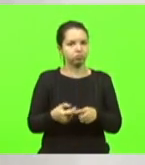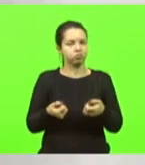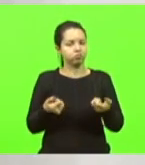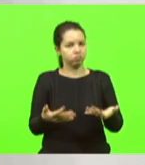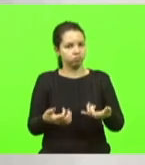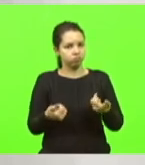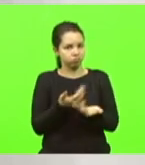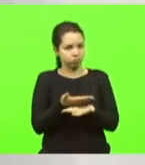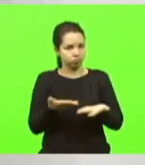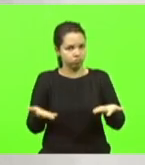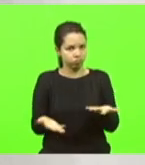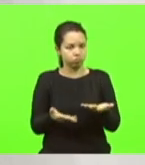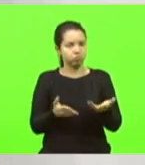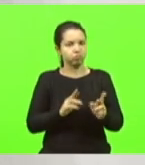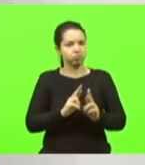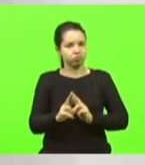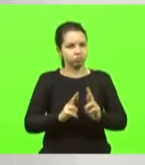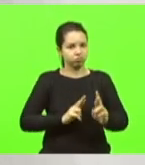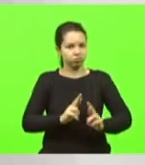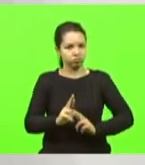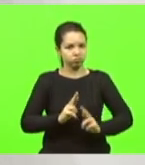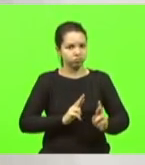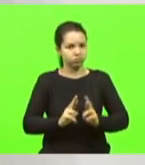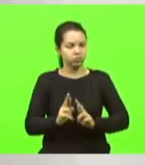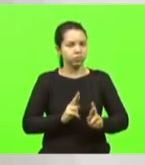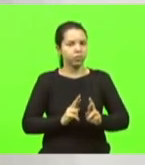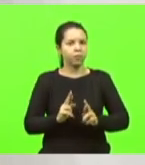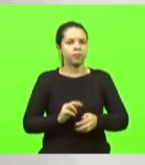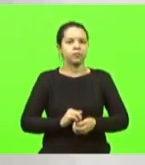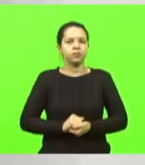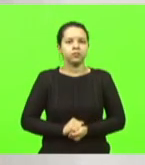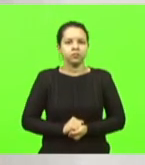rodovias que imperam